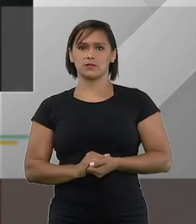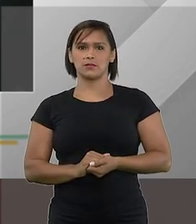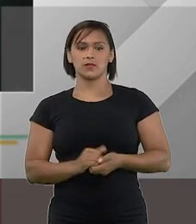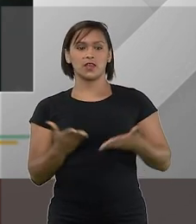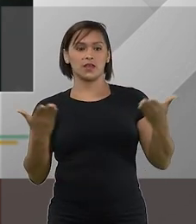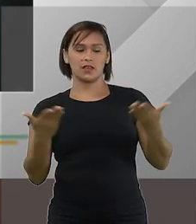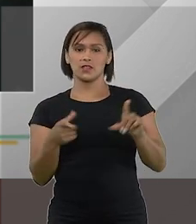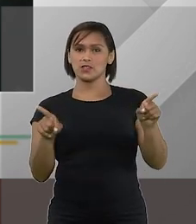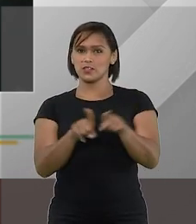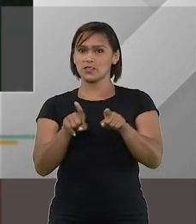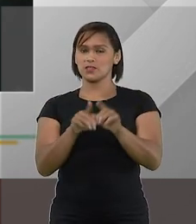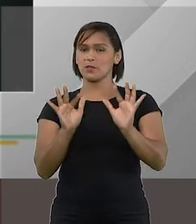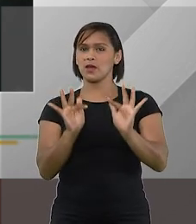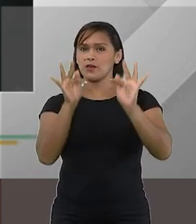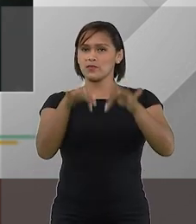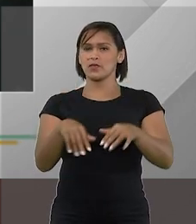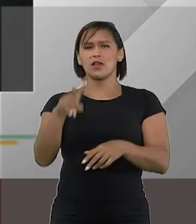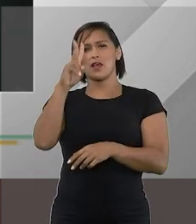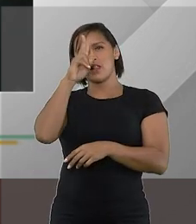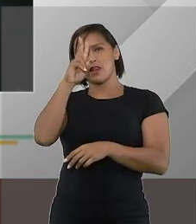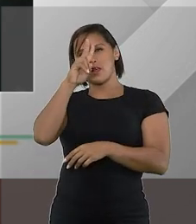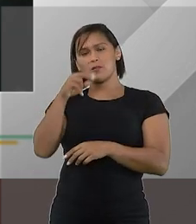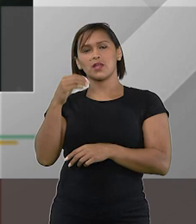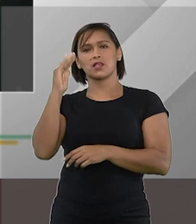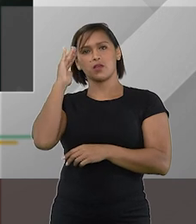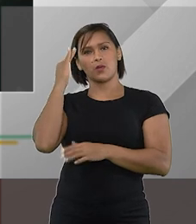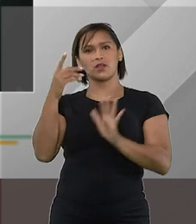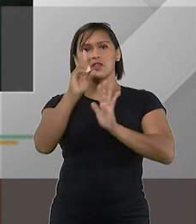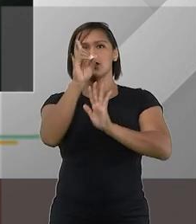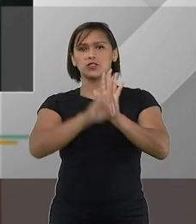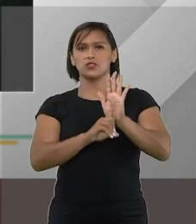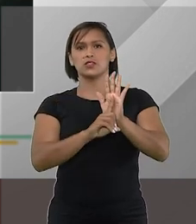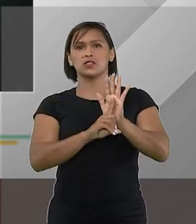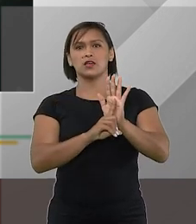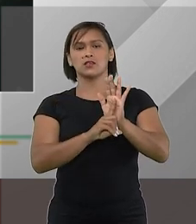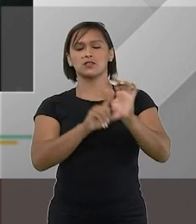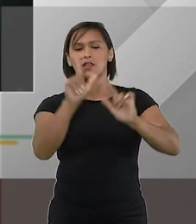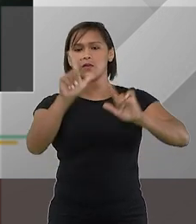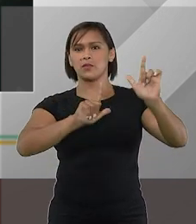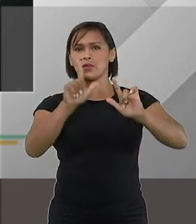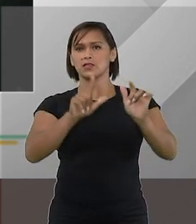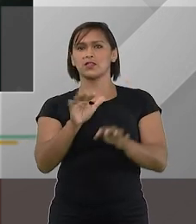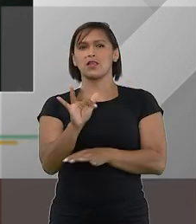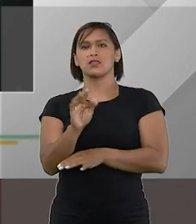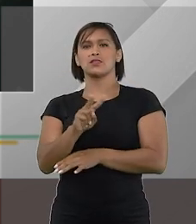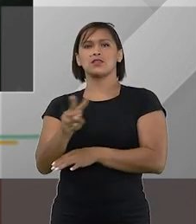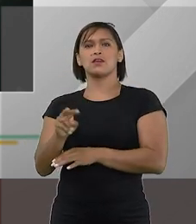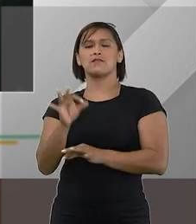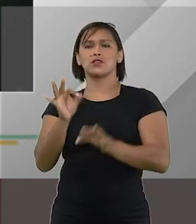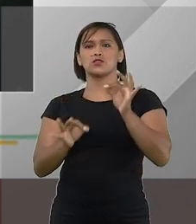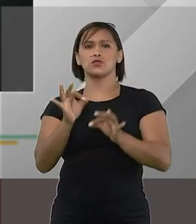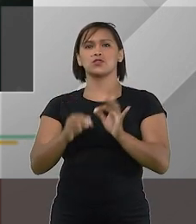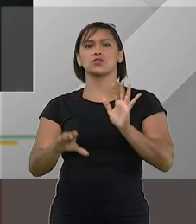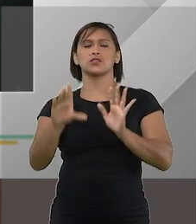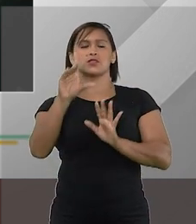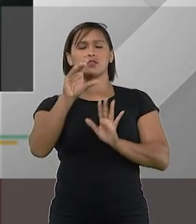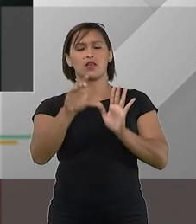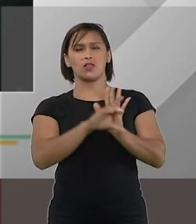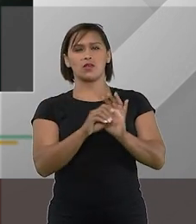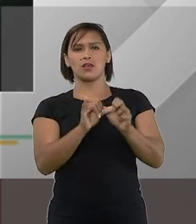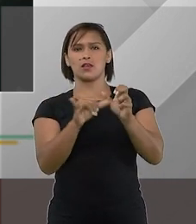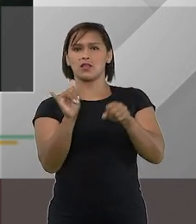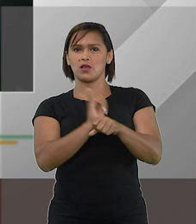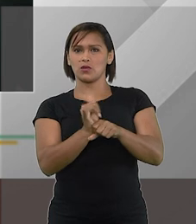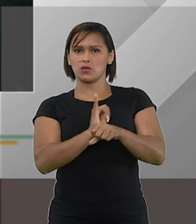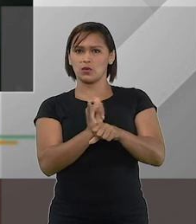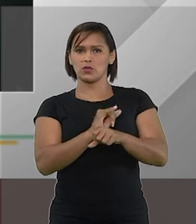e a gente também fica por aqui lembrando que o Entender Direito está na programação da TV Justiça no canal do STJ